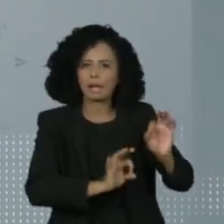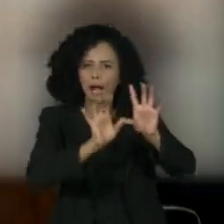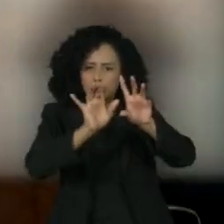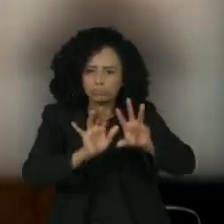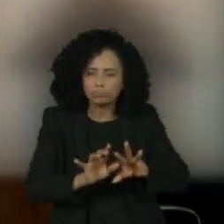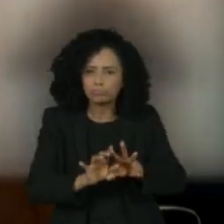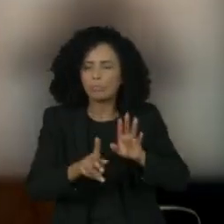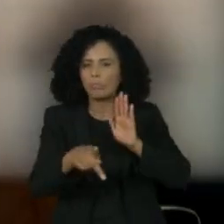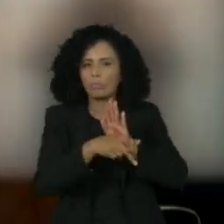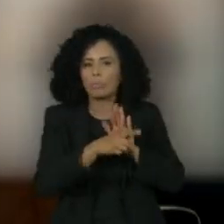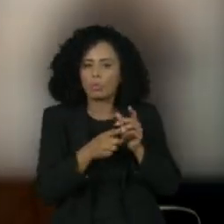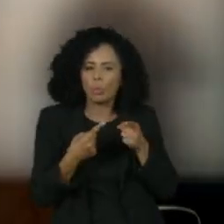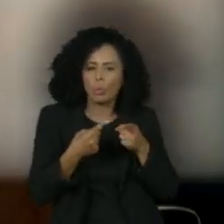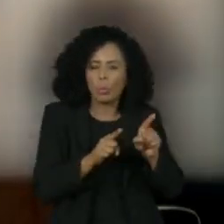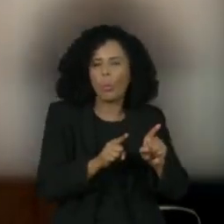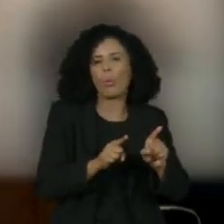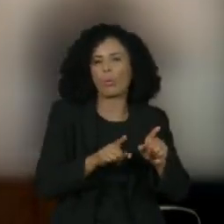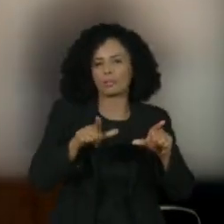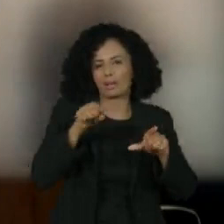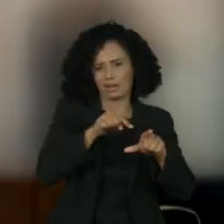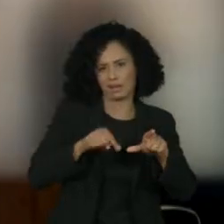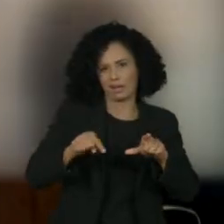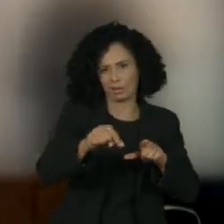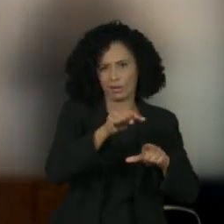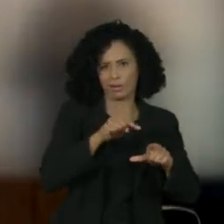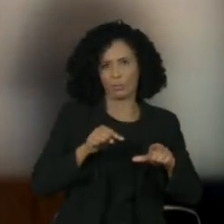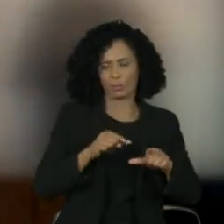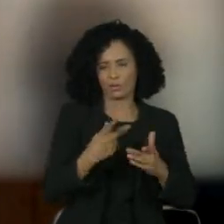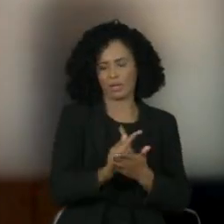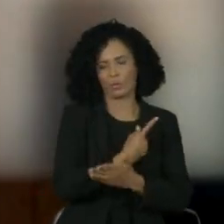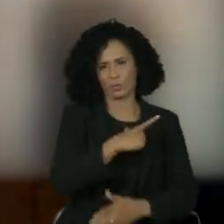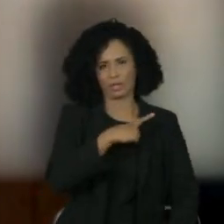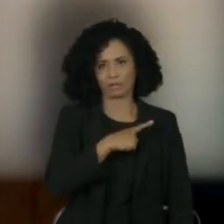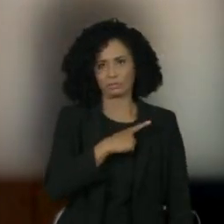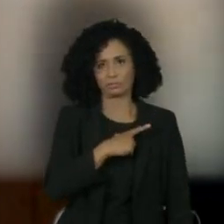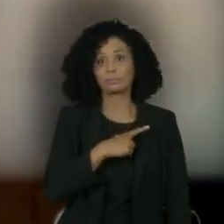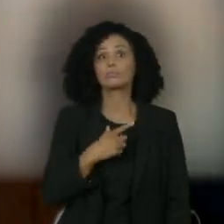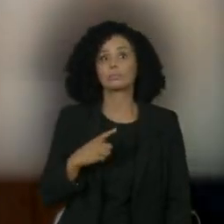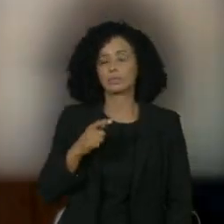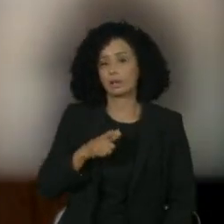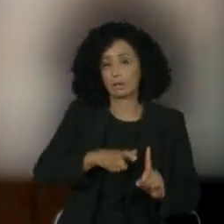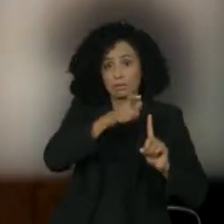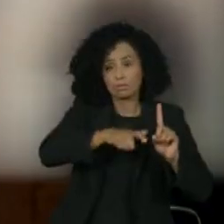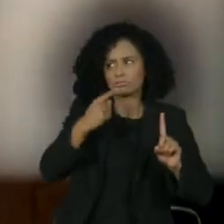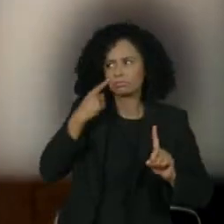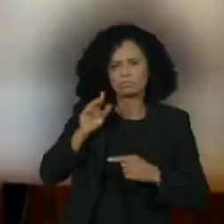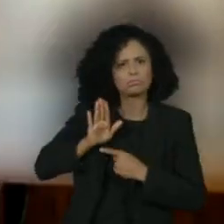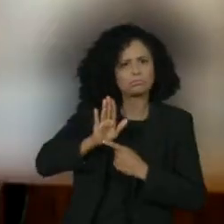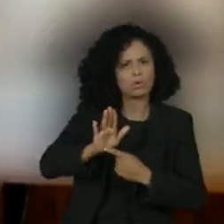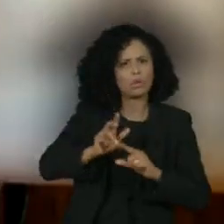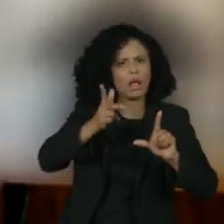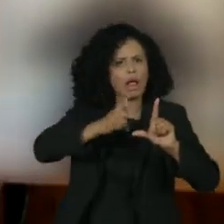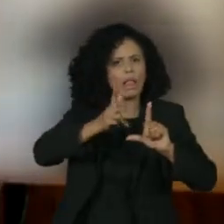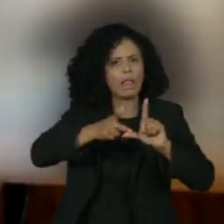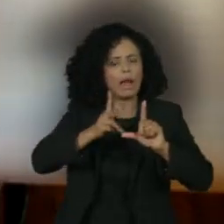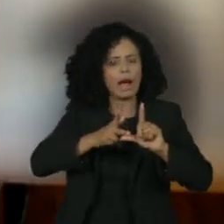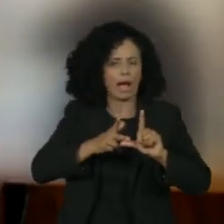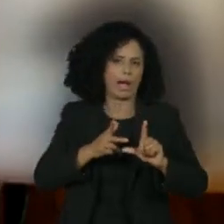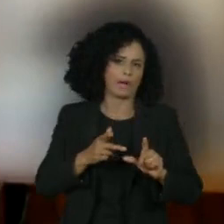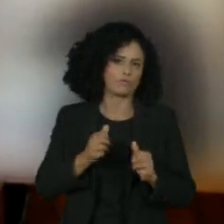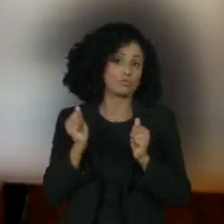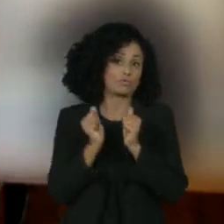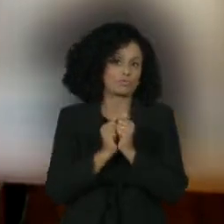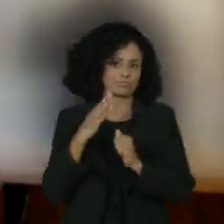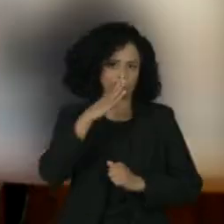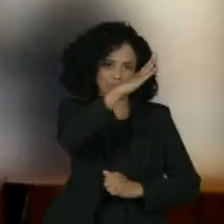urnas. O mesmo militar apareceu na live de 29 de julho, em que Bolsonaro usou informações falsas para atacar o